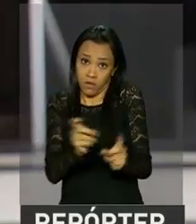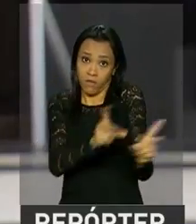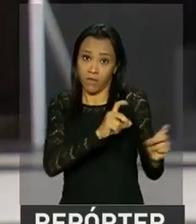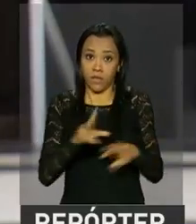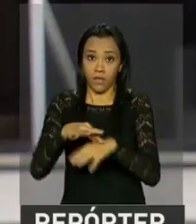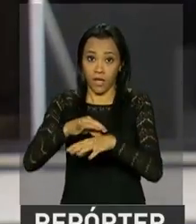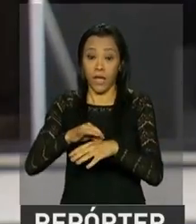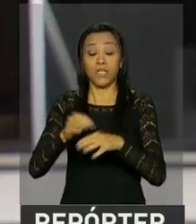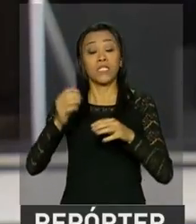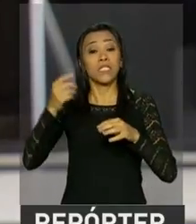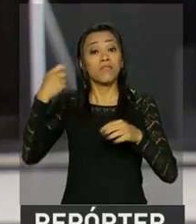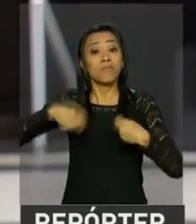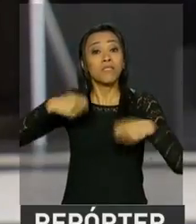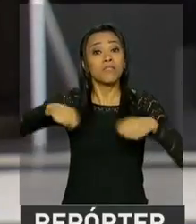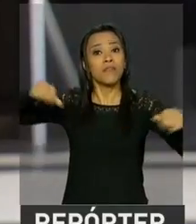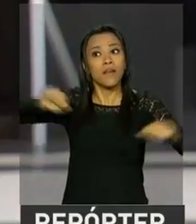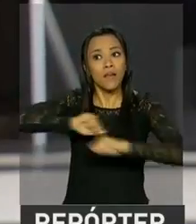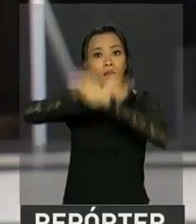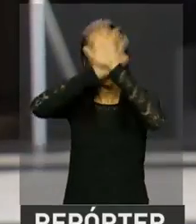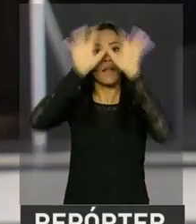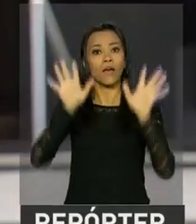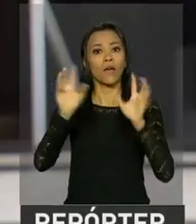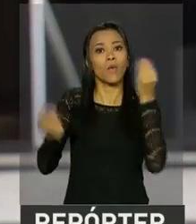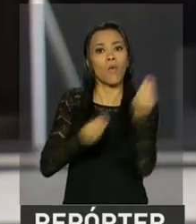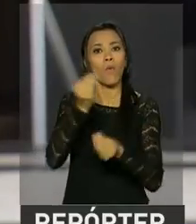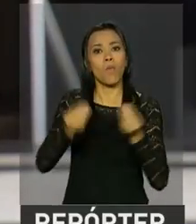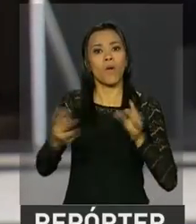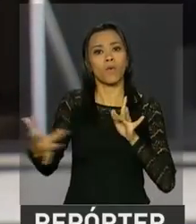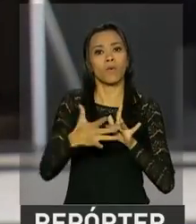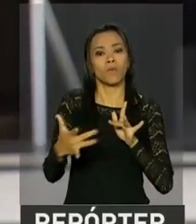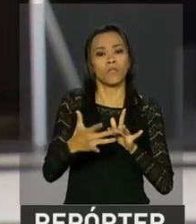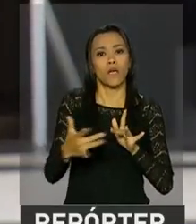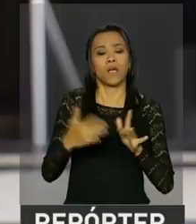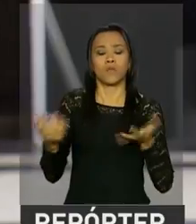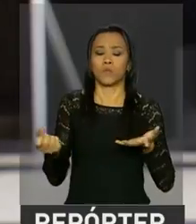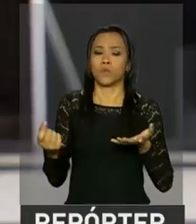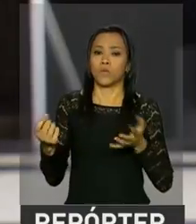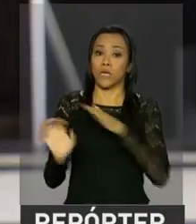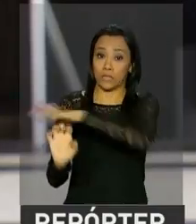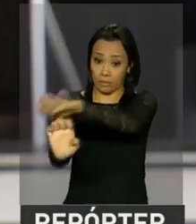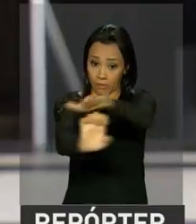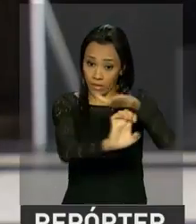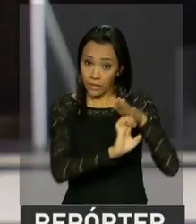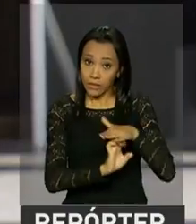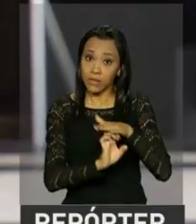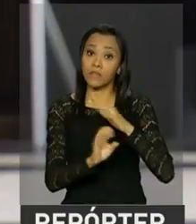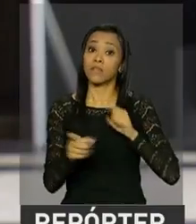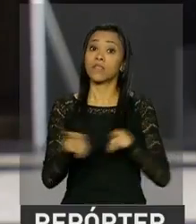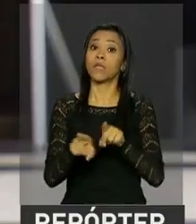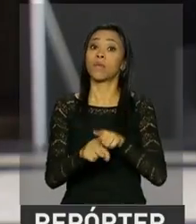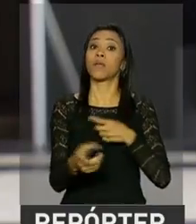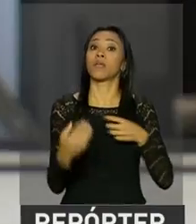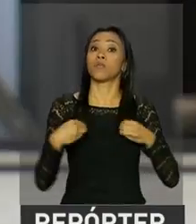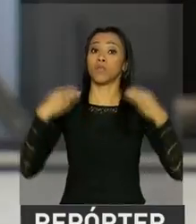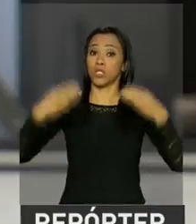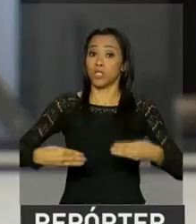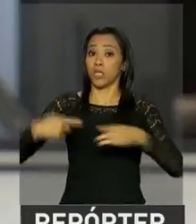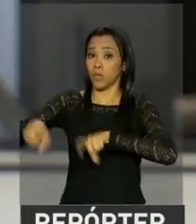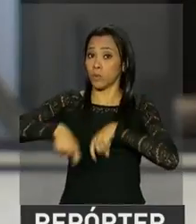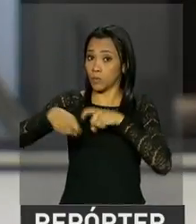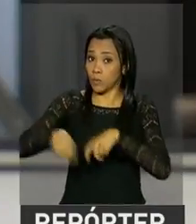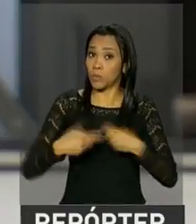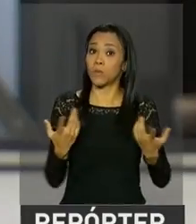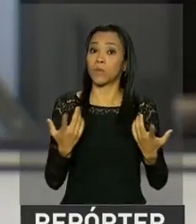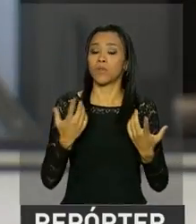como são as relações entre o Ministério da Agricultura, entre as empresas, das empresas com seus funcionários. O que o